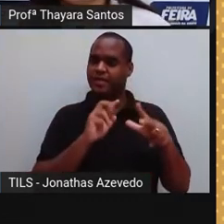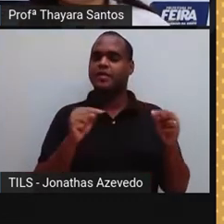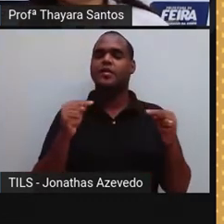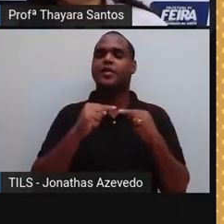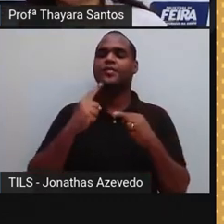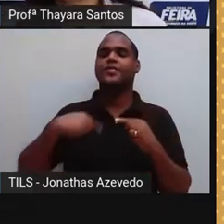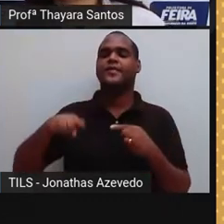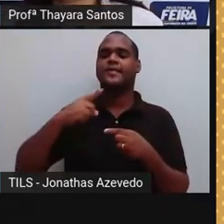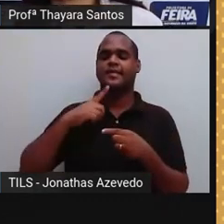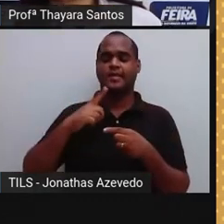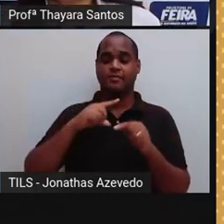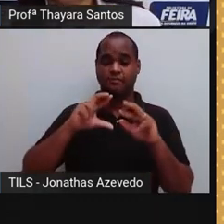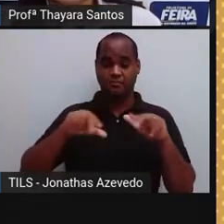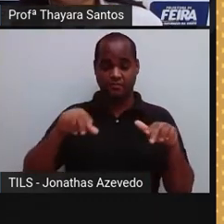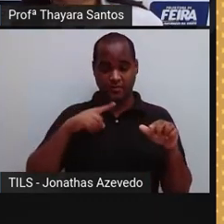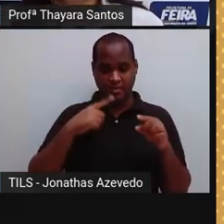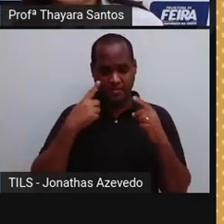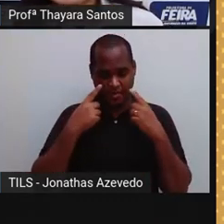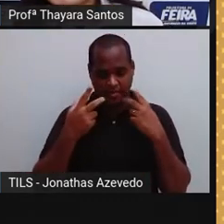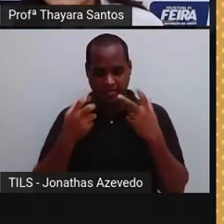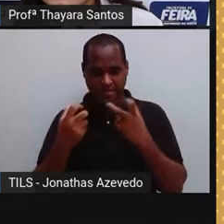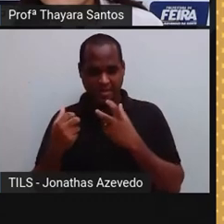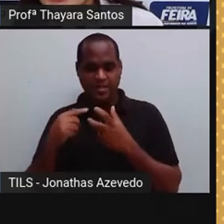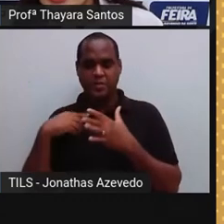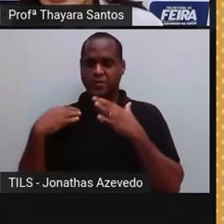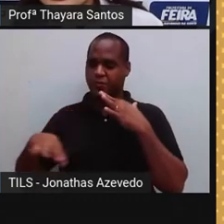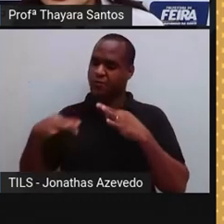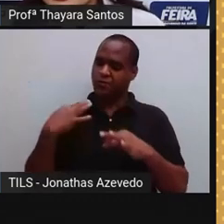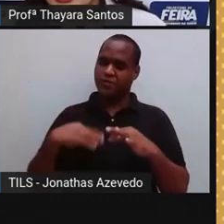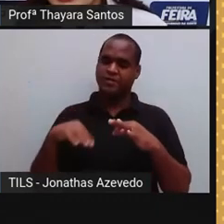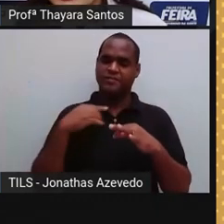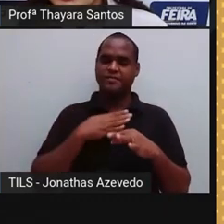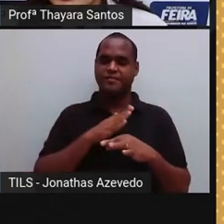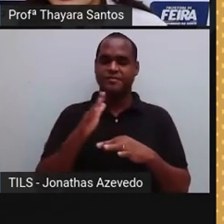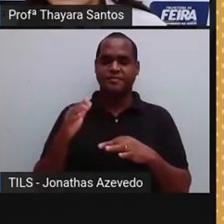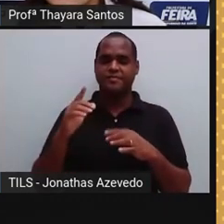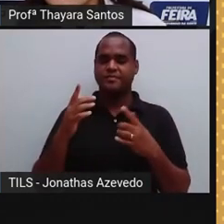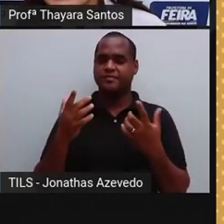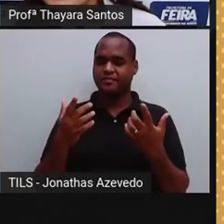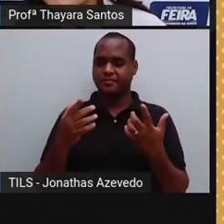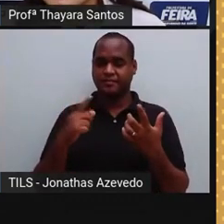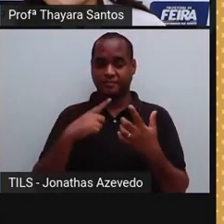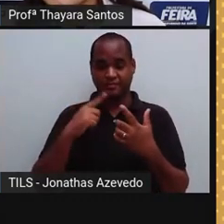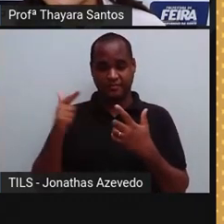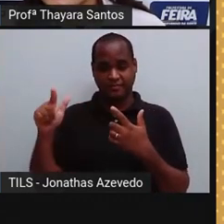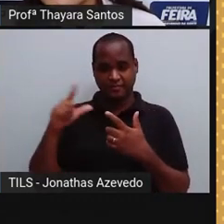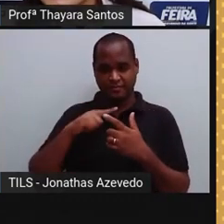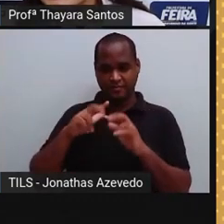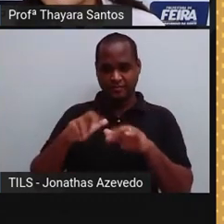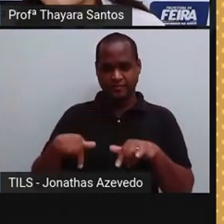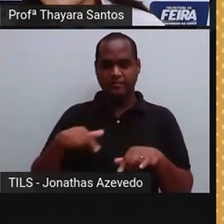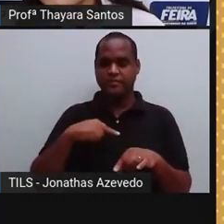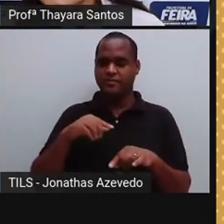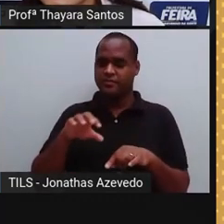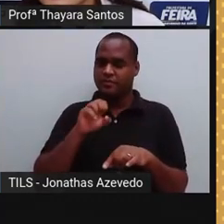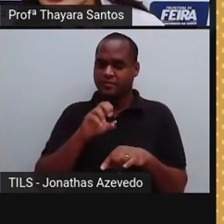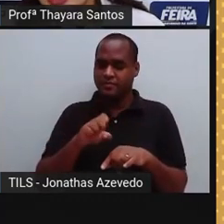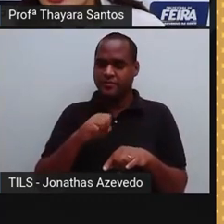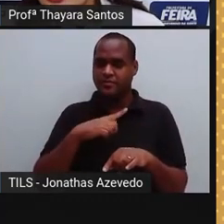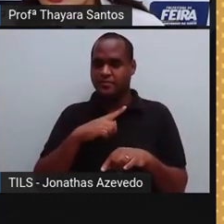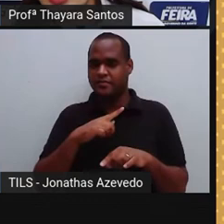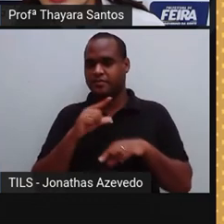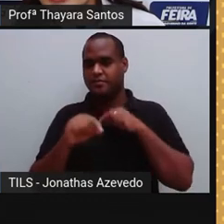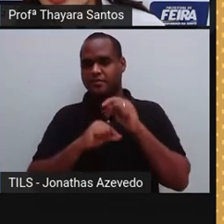mecanorreceptor que percebe os estímulos de dor, a gente tem um mecanorreceptor que consegue perceber o estímulo de calor,